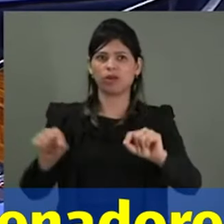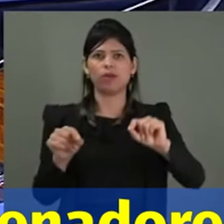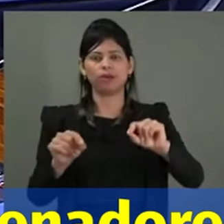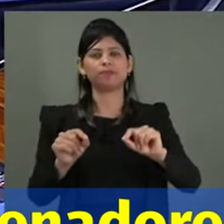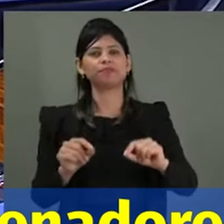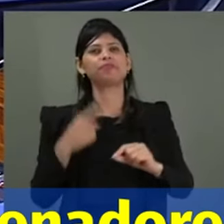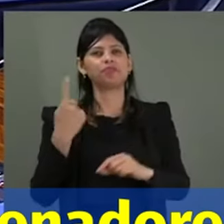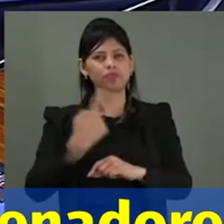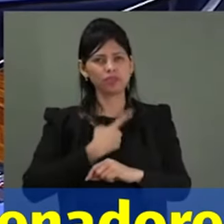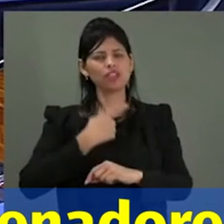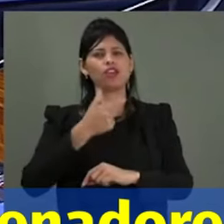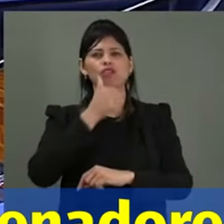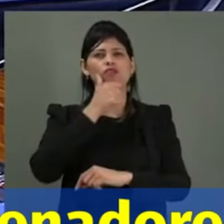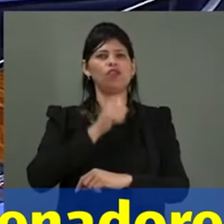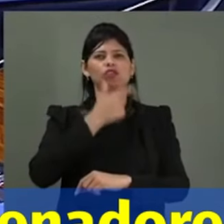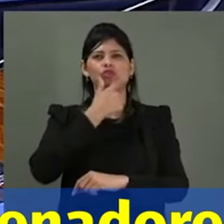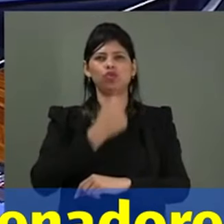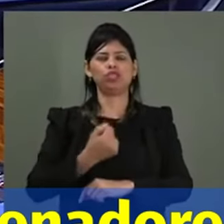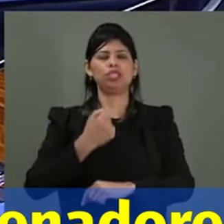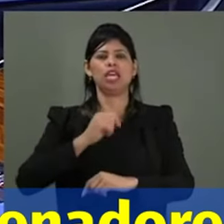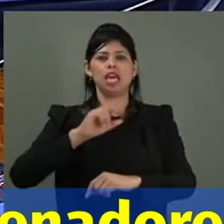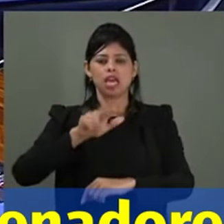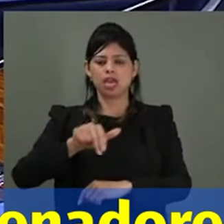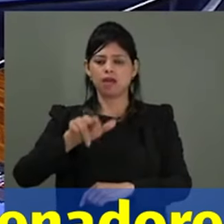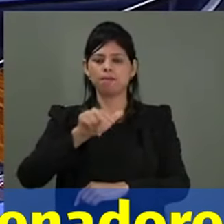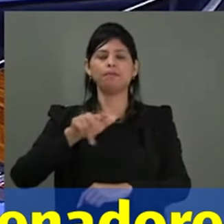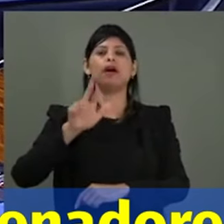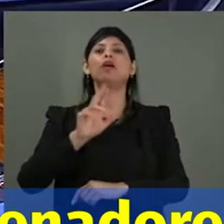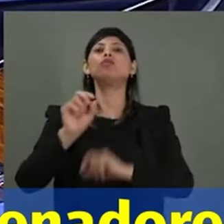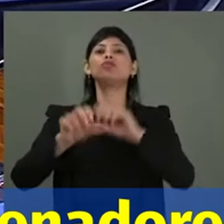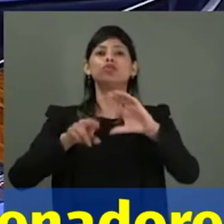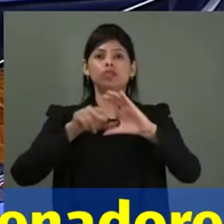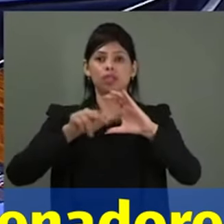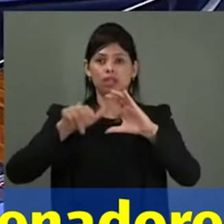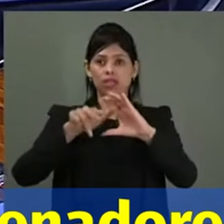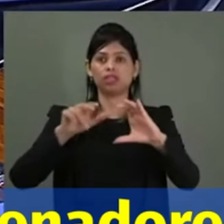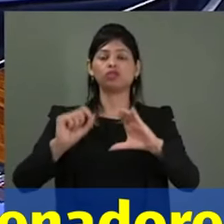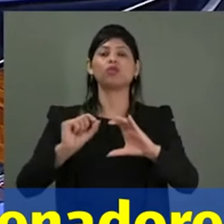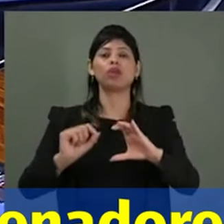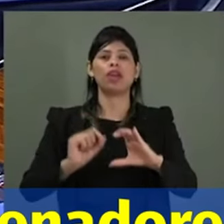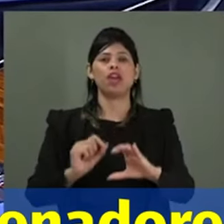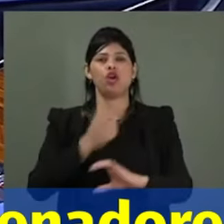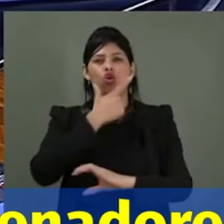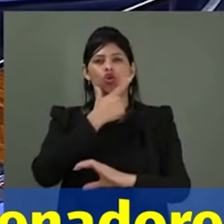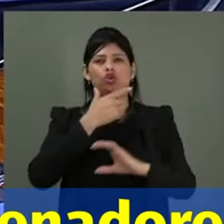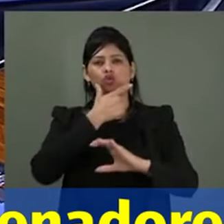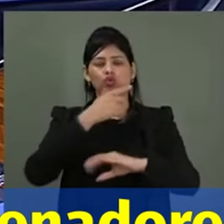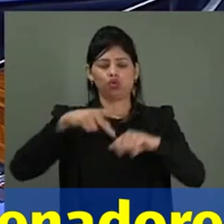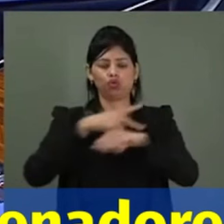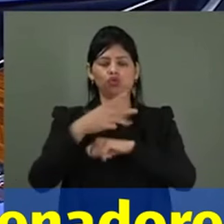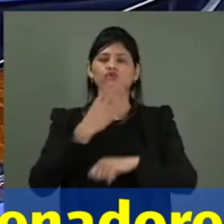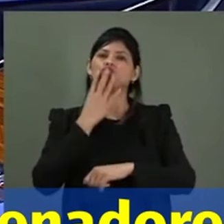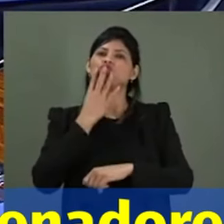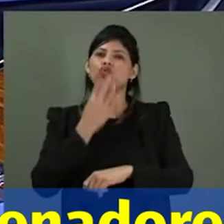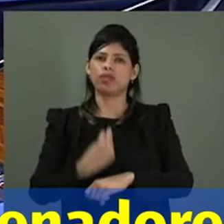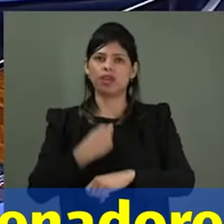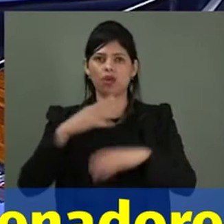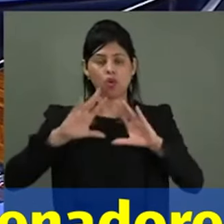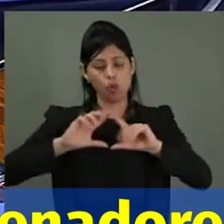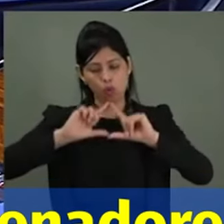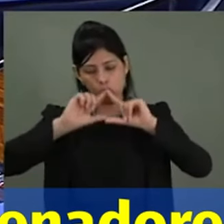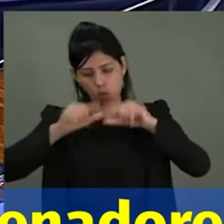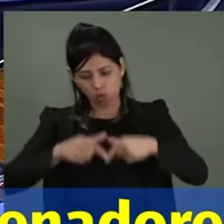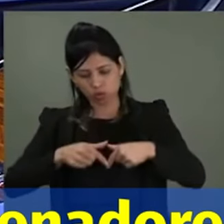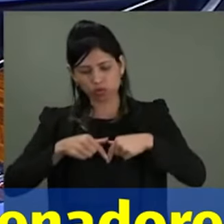judeus, a maior inteligência de guerra do mundo, que possa pegar essa ratalhada de